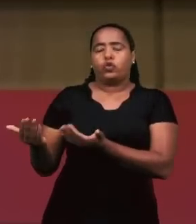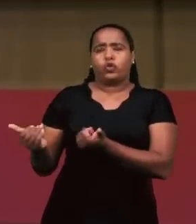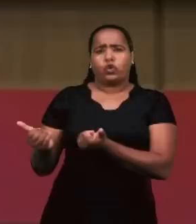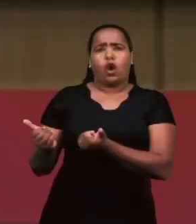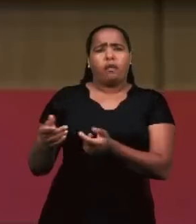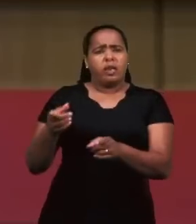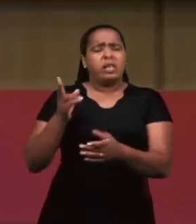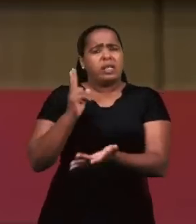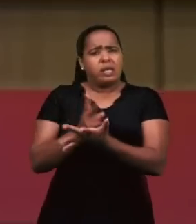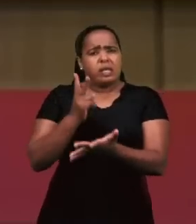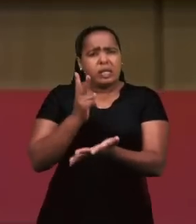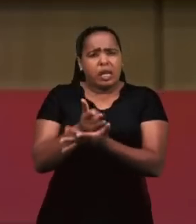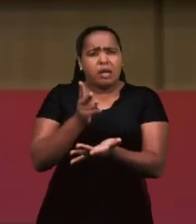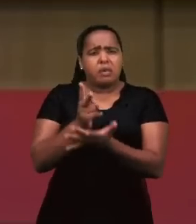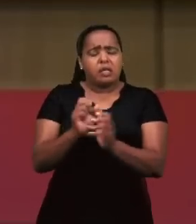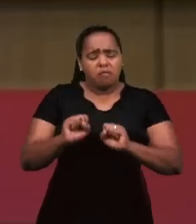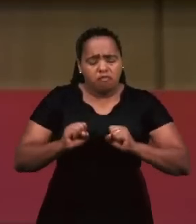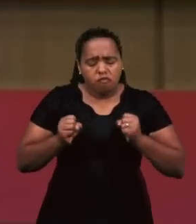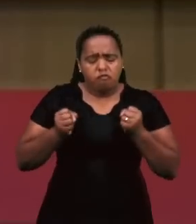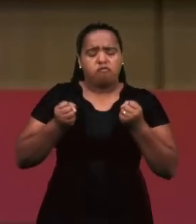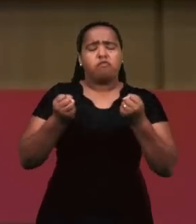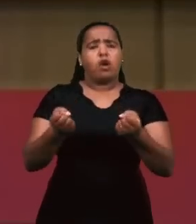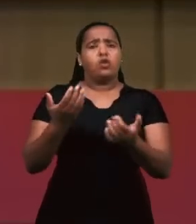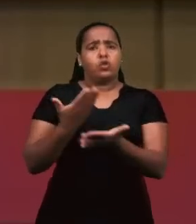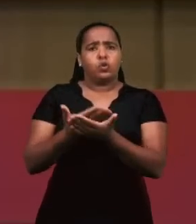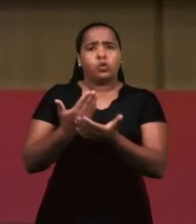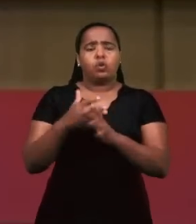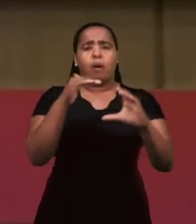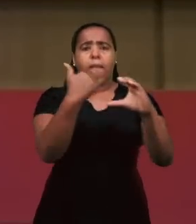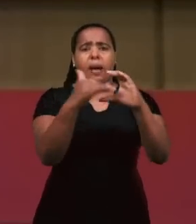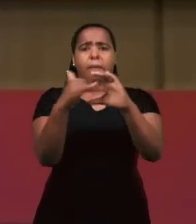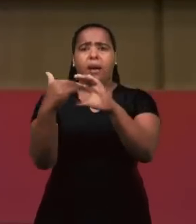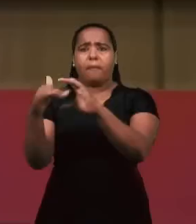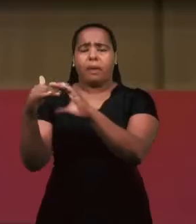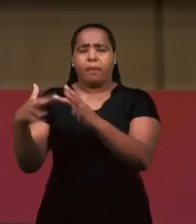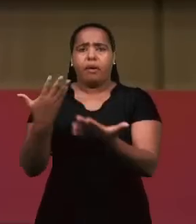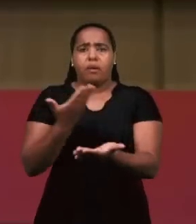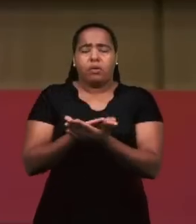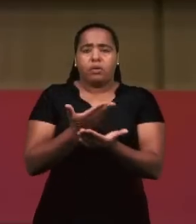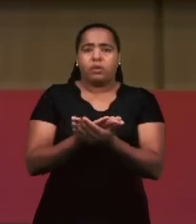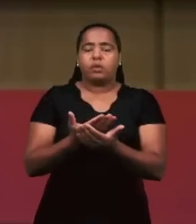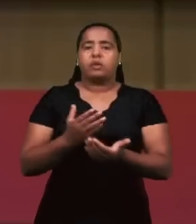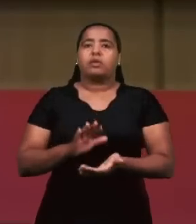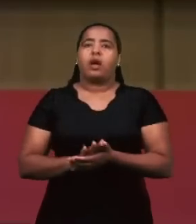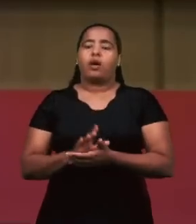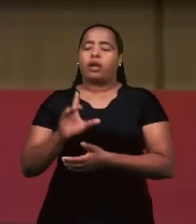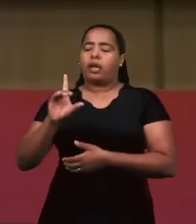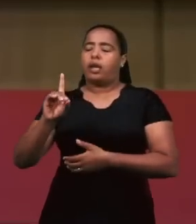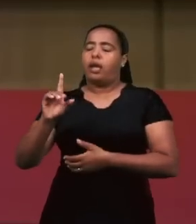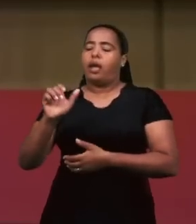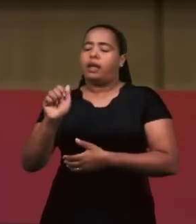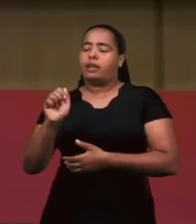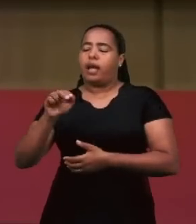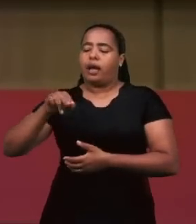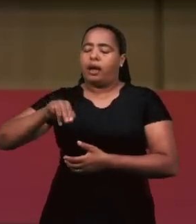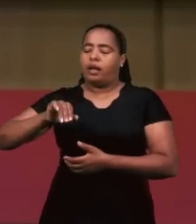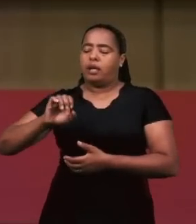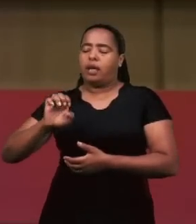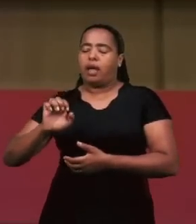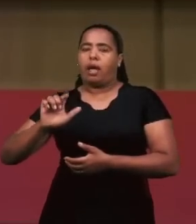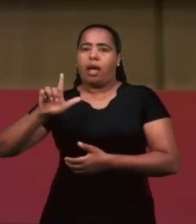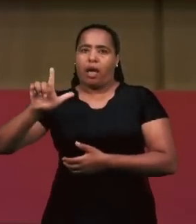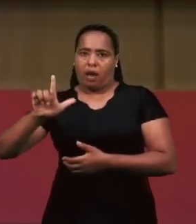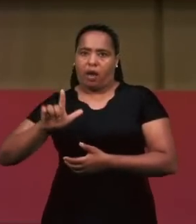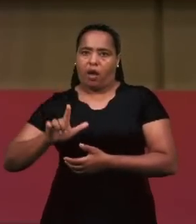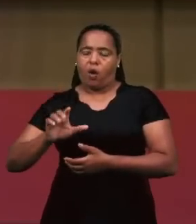estudos, muito esforçado em termos de enviar os estudos, que é o Daniel Gonçalves. Daniel é de lá de Portugal.